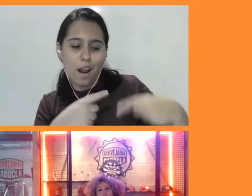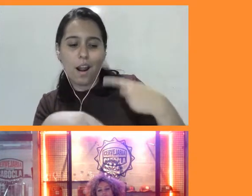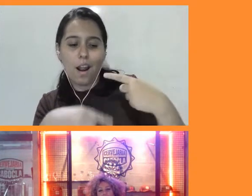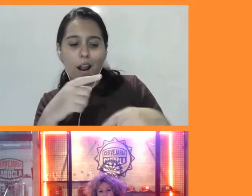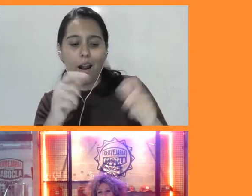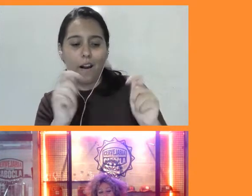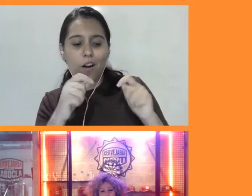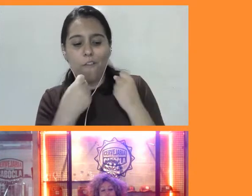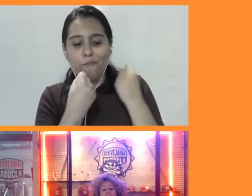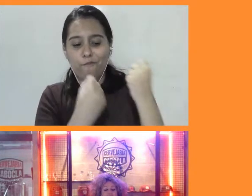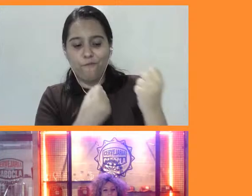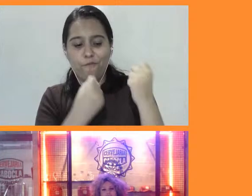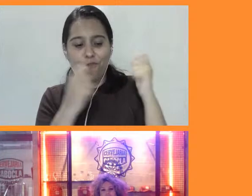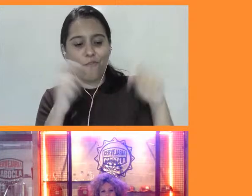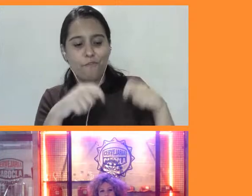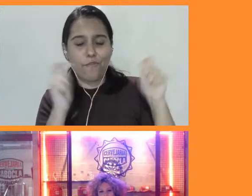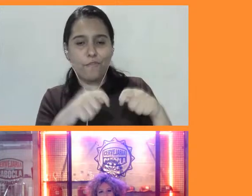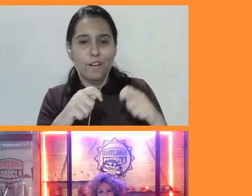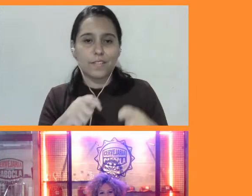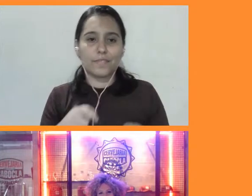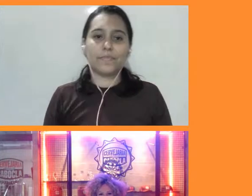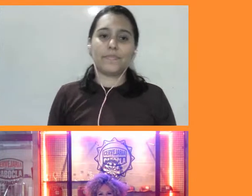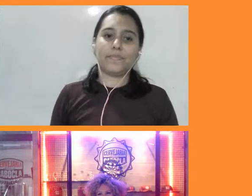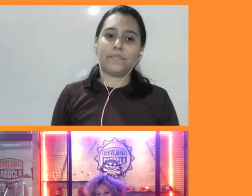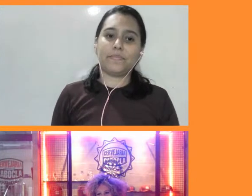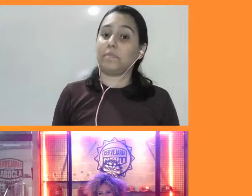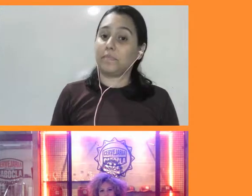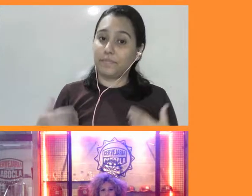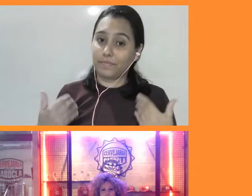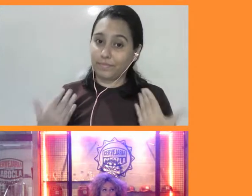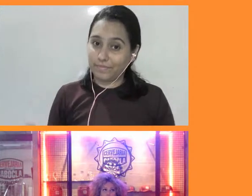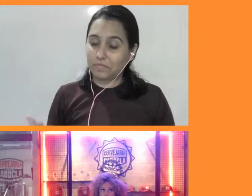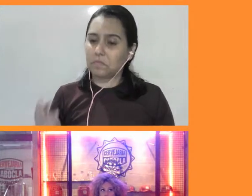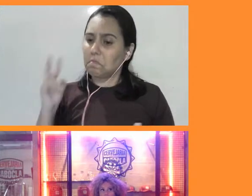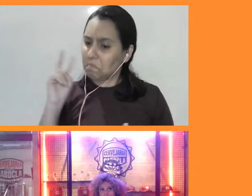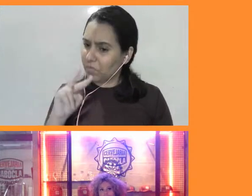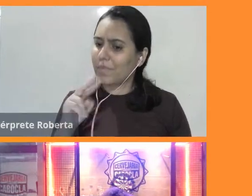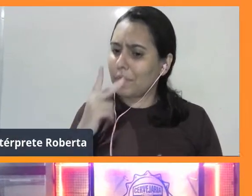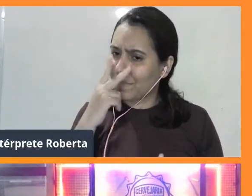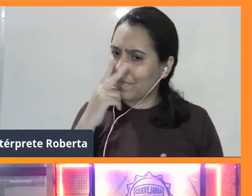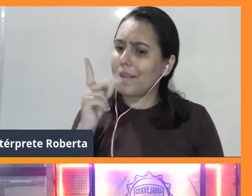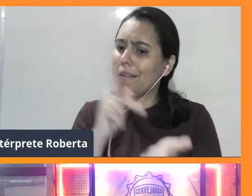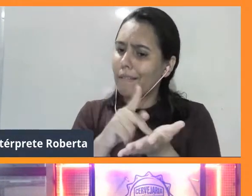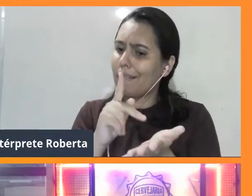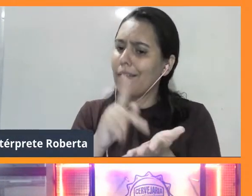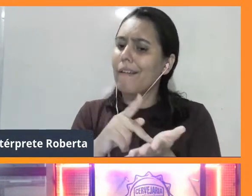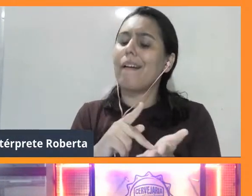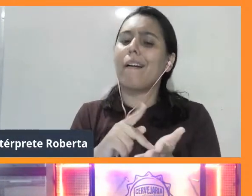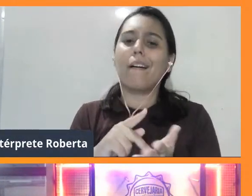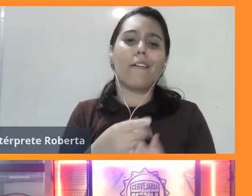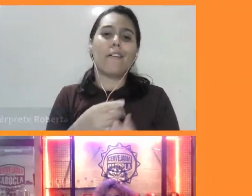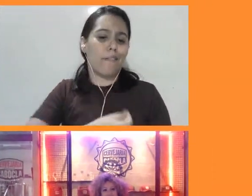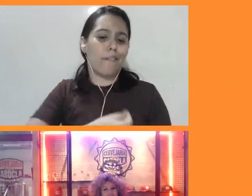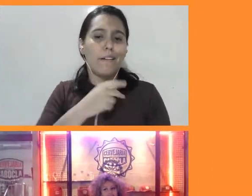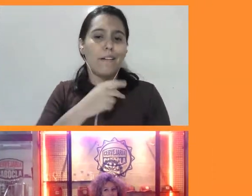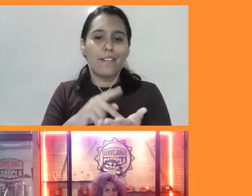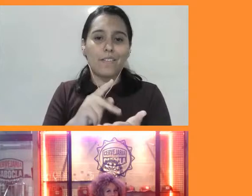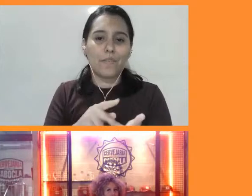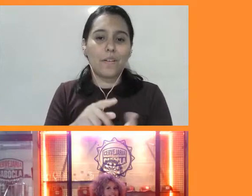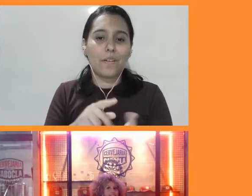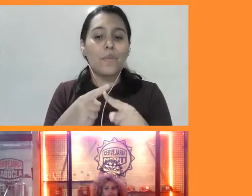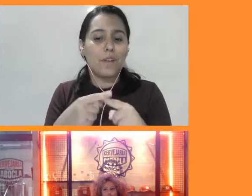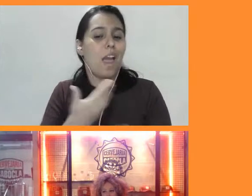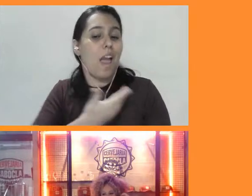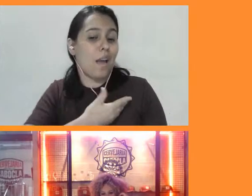E aí, mais uma vez, a gente vê uma semelhança, né? Com a vida real. Porque, assim, eu tenho amigas que preferem aquele homem provedor, já tem